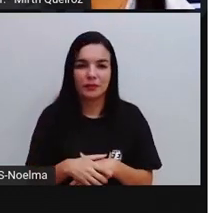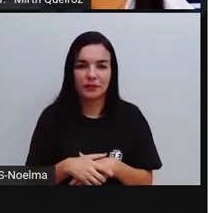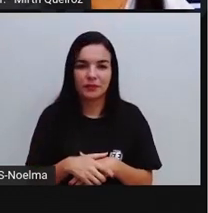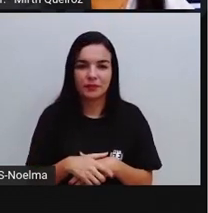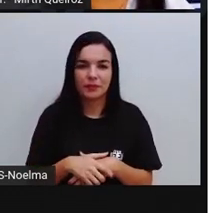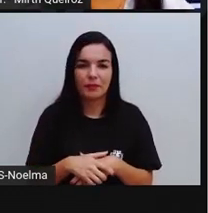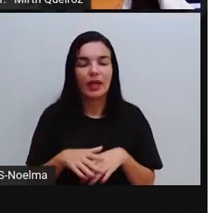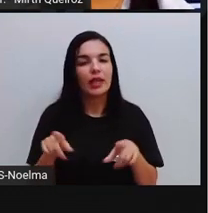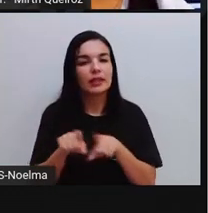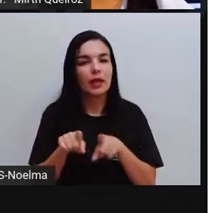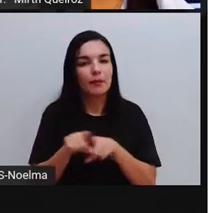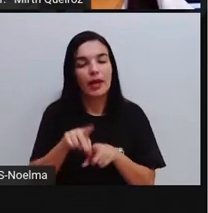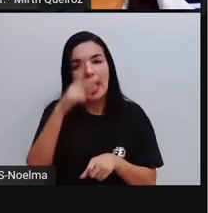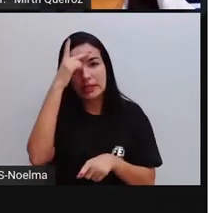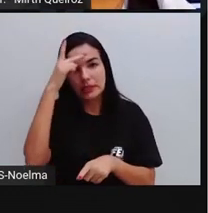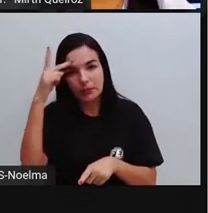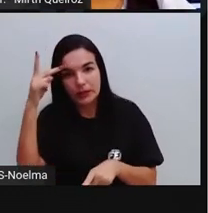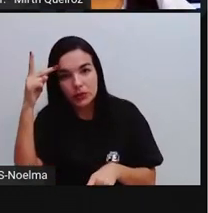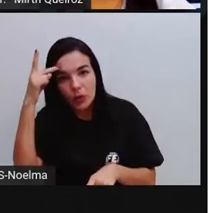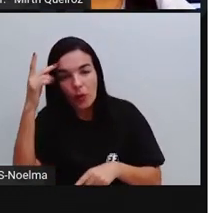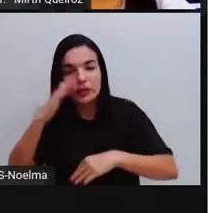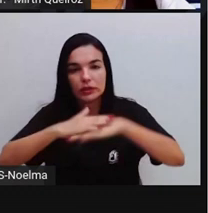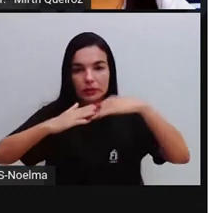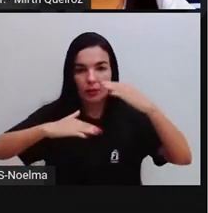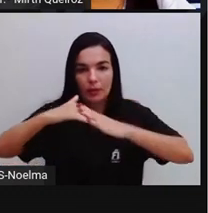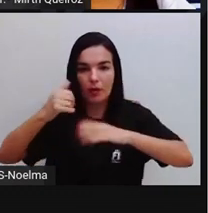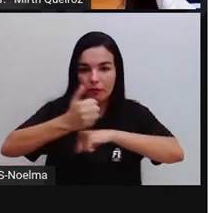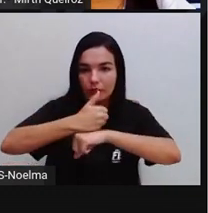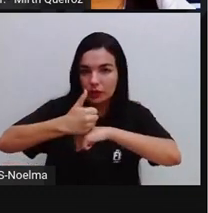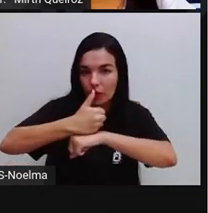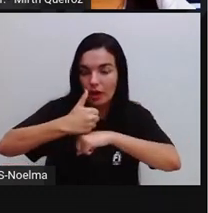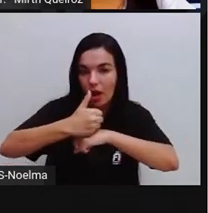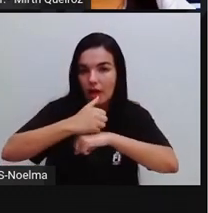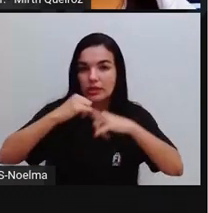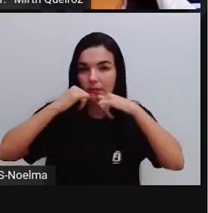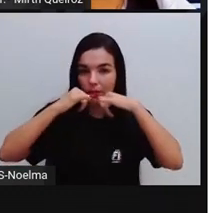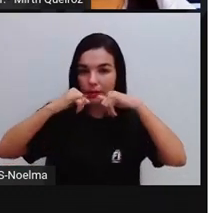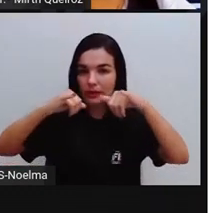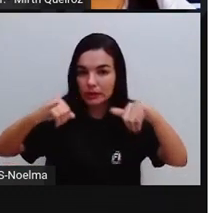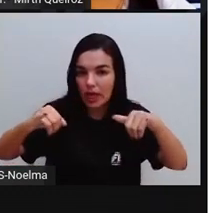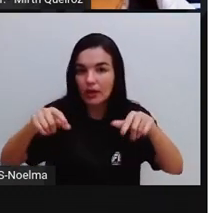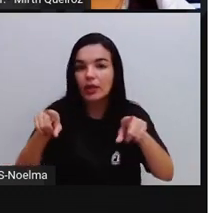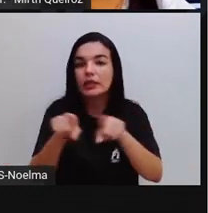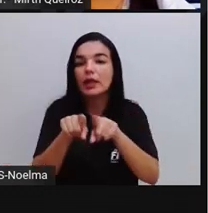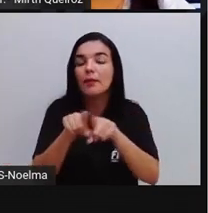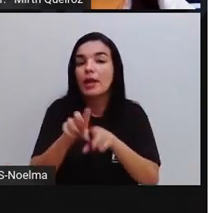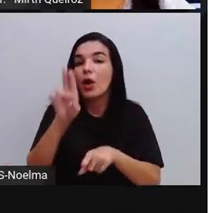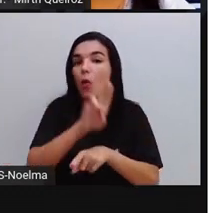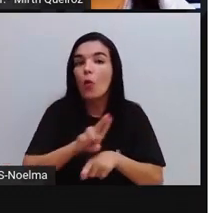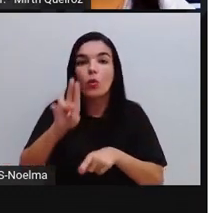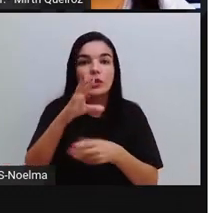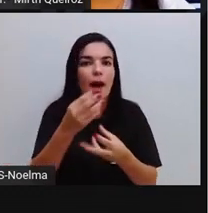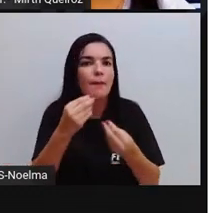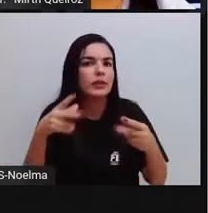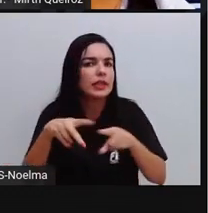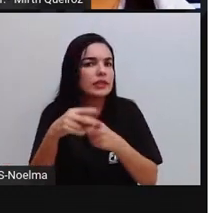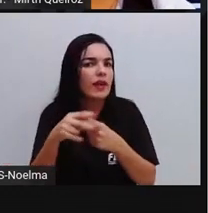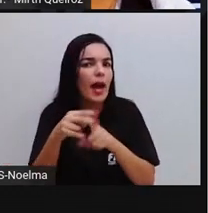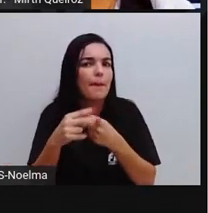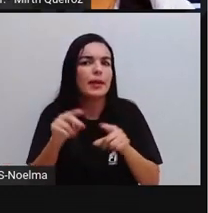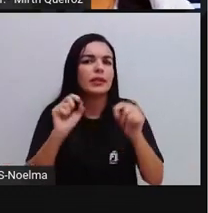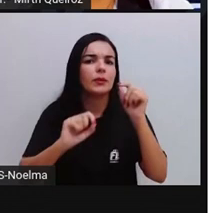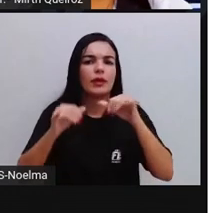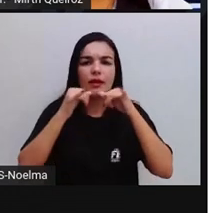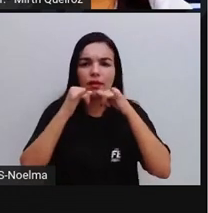Os publicitários, ou seja, aqueles que produzem os anúncios publicitários utilizam diversas ferramentas exclusivas, por